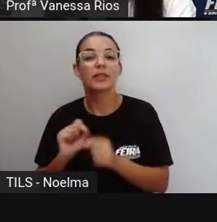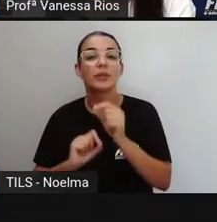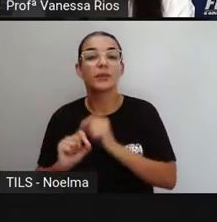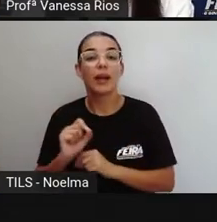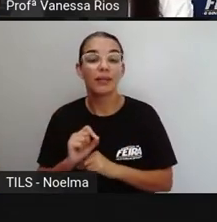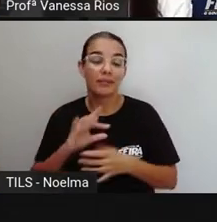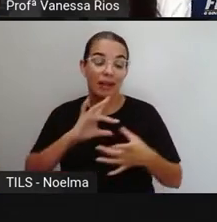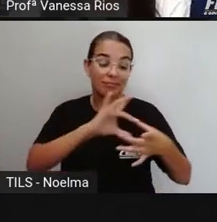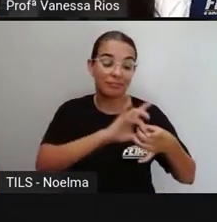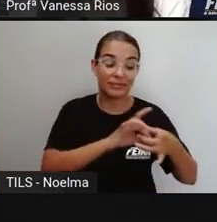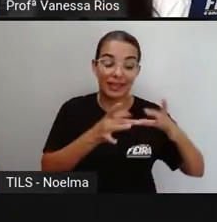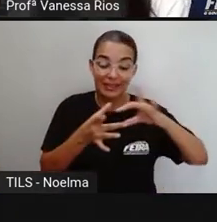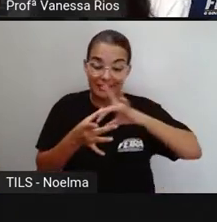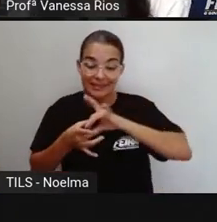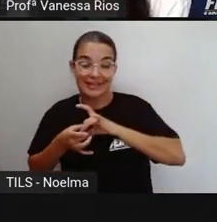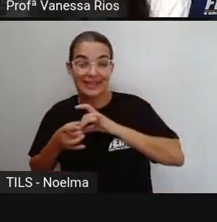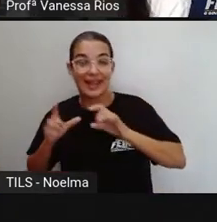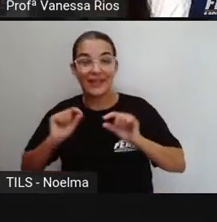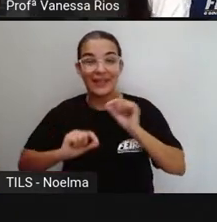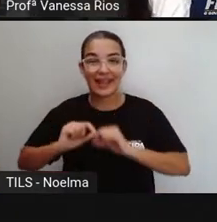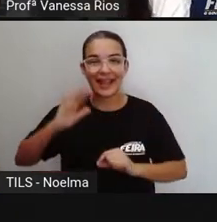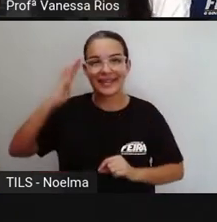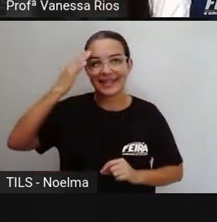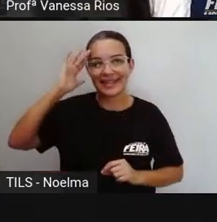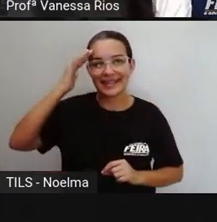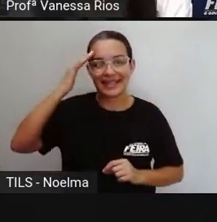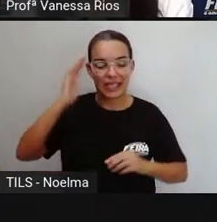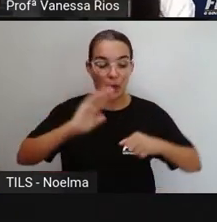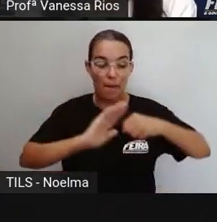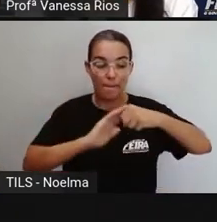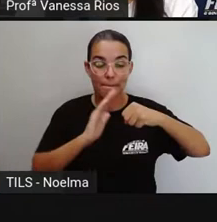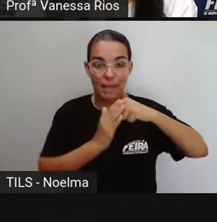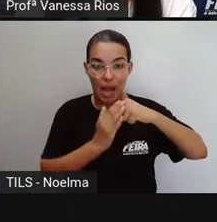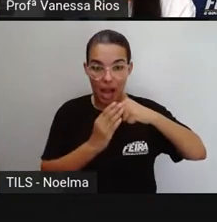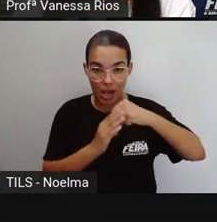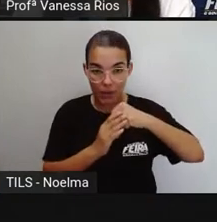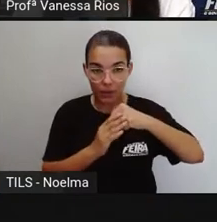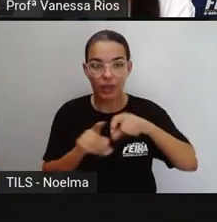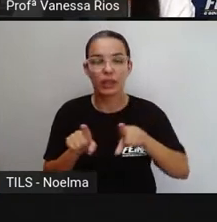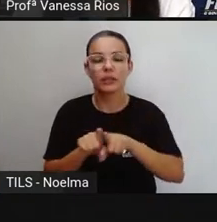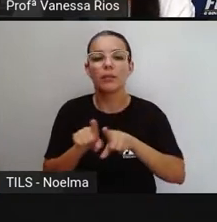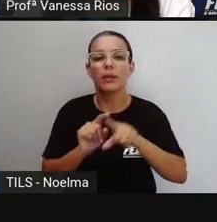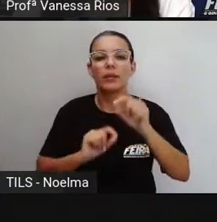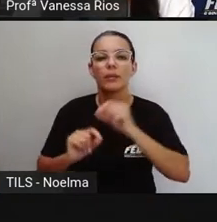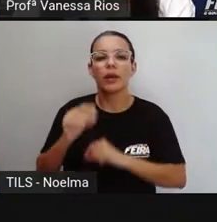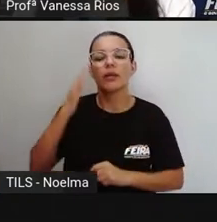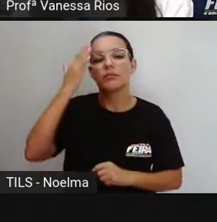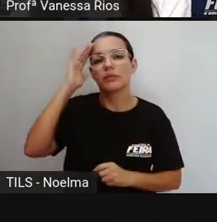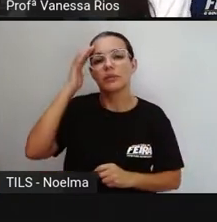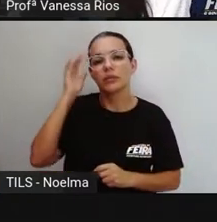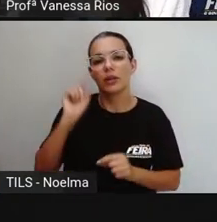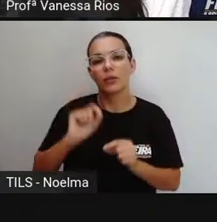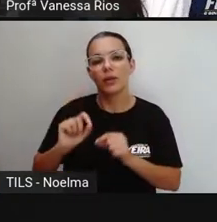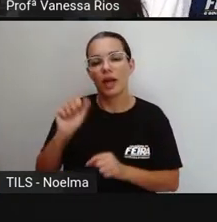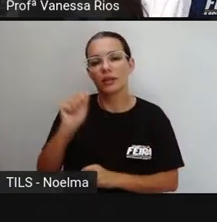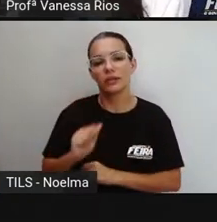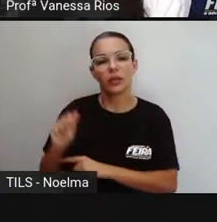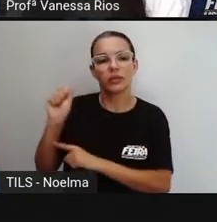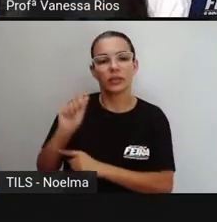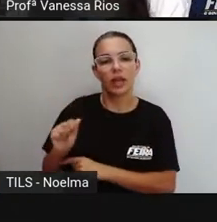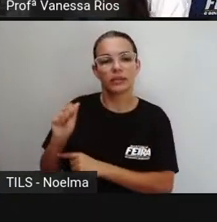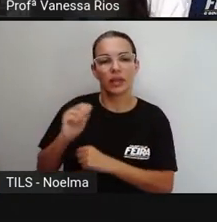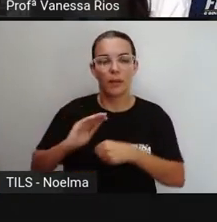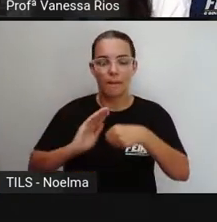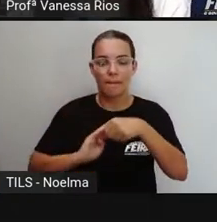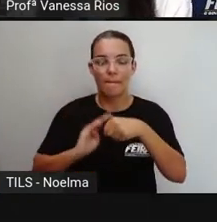relação daquilo que a gente entende como bairro, e também daquilo como a gente entende como associação